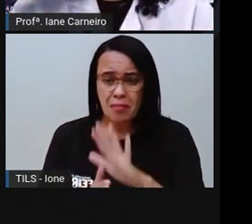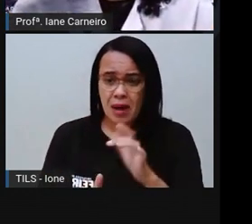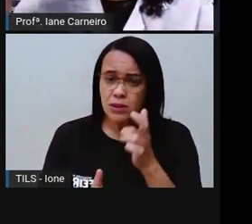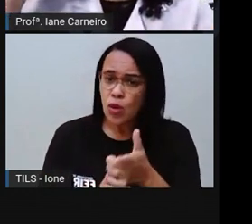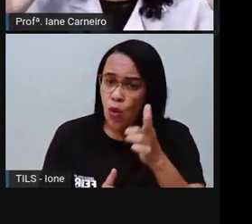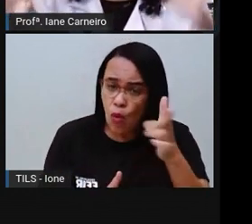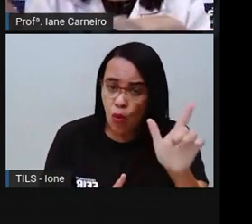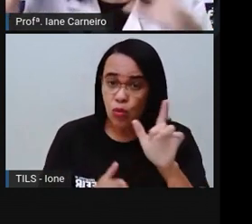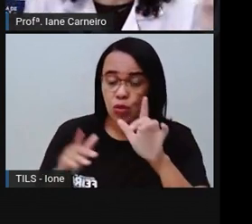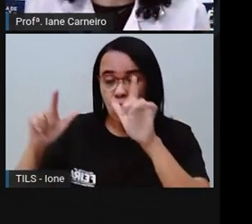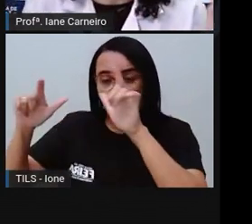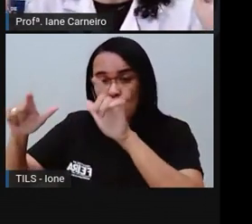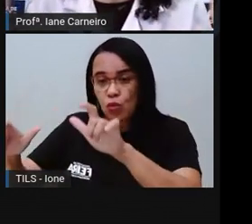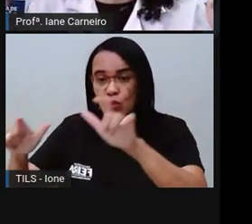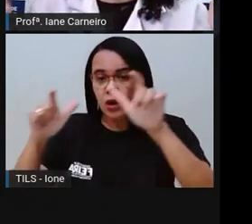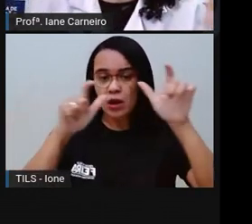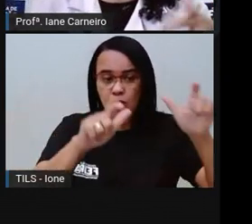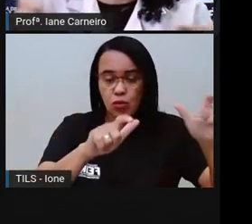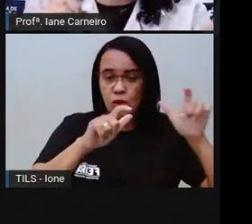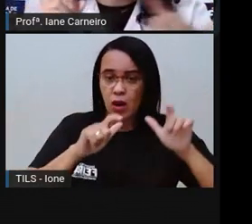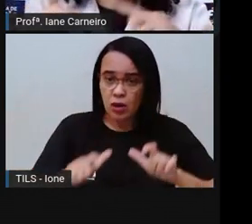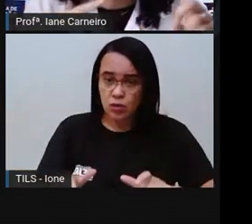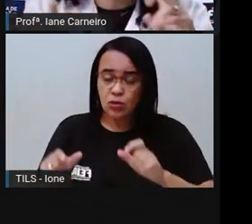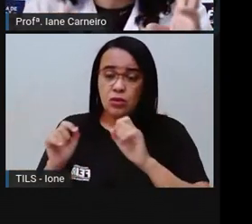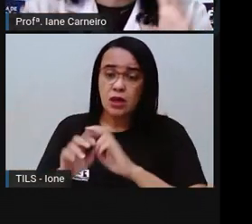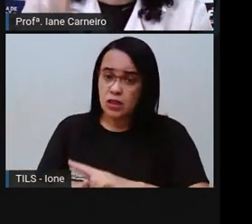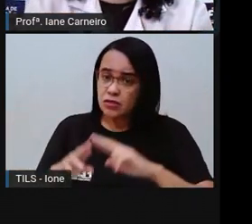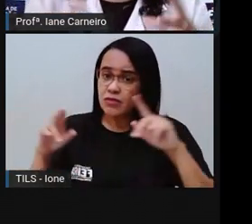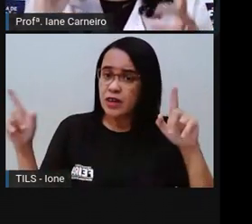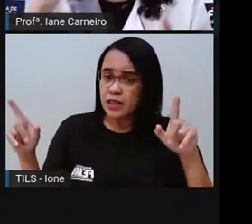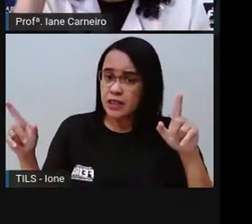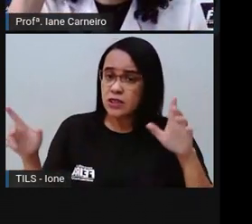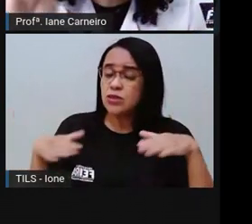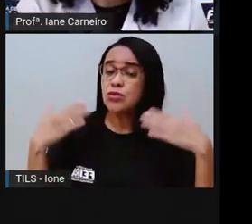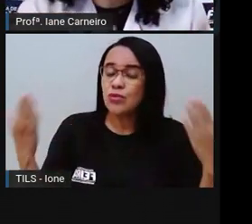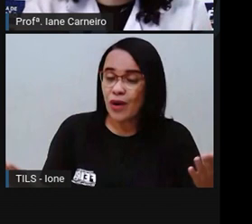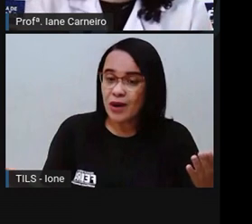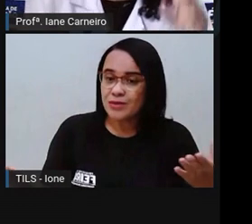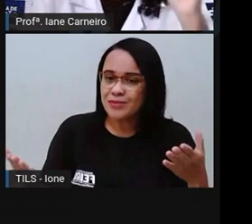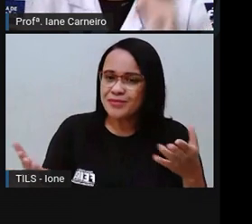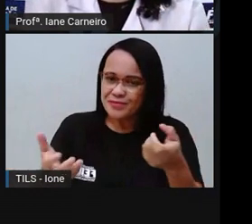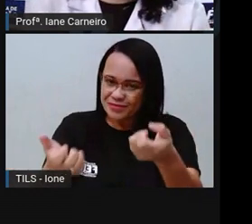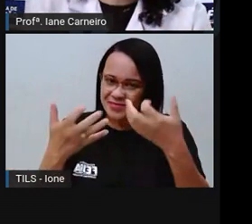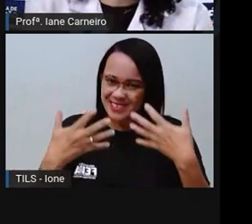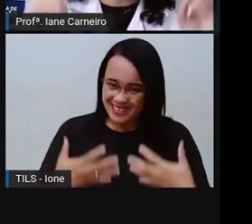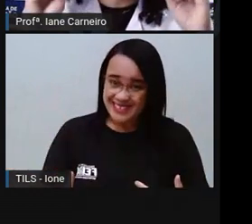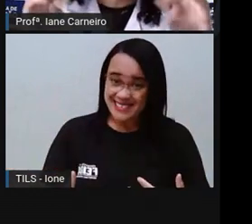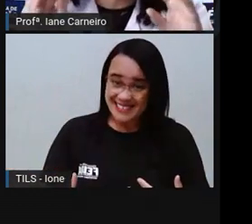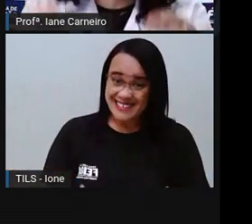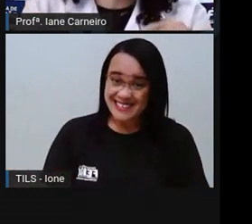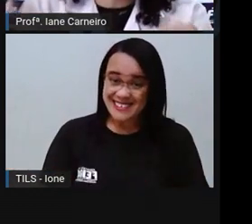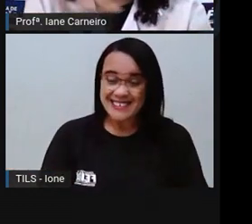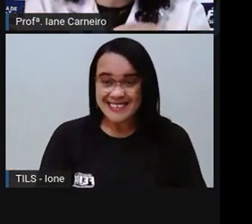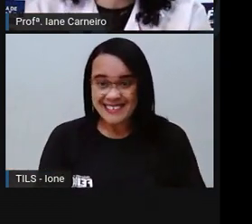Fala aí pra prova. Vai falando que a Pró vai mostrar na estante, pra você conferir, né? Você dizer, eu vou pra esse Pró, tá certo? Vai aí falando, coloca no